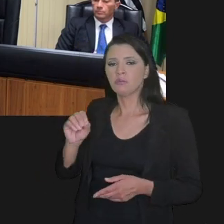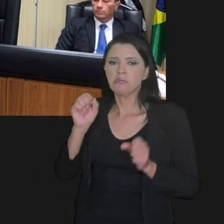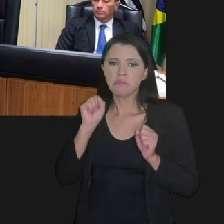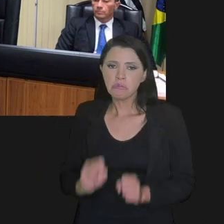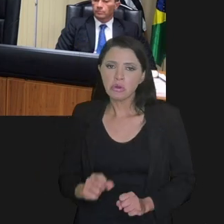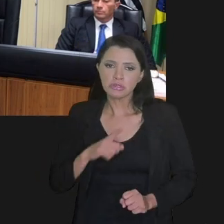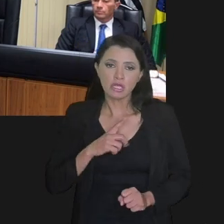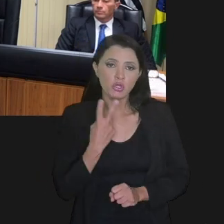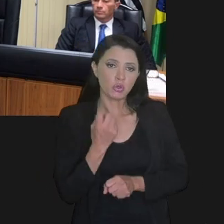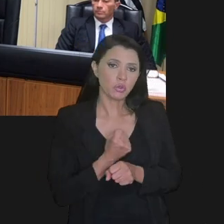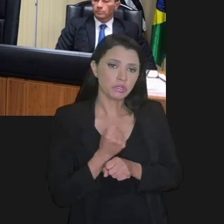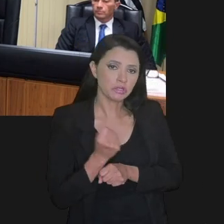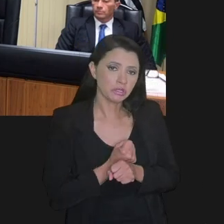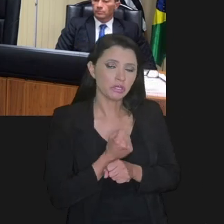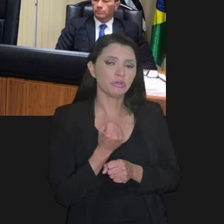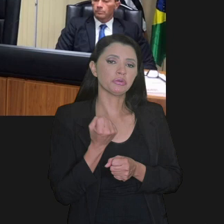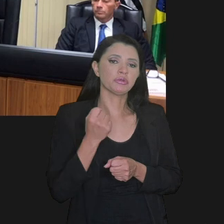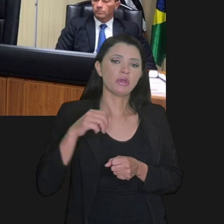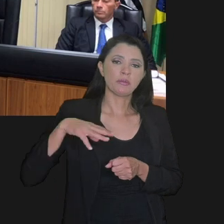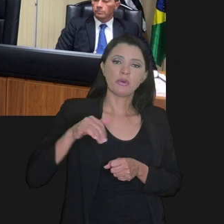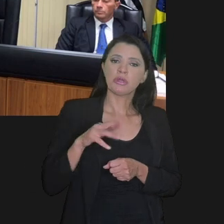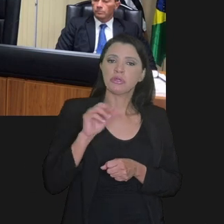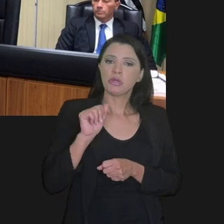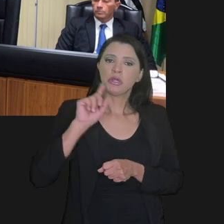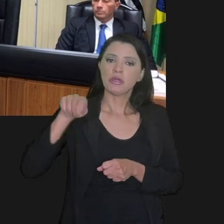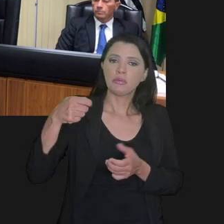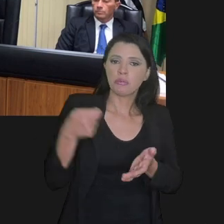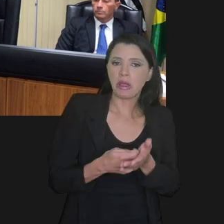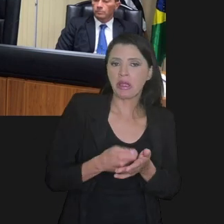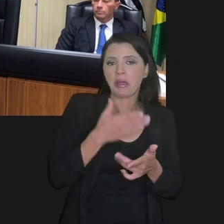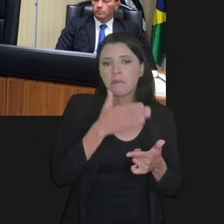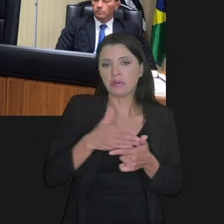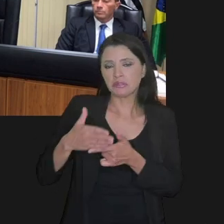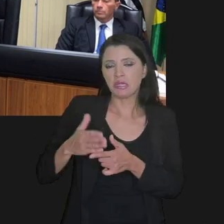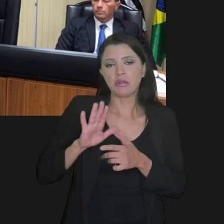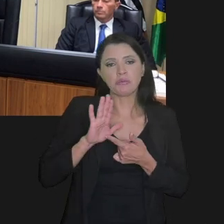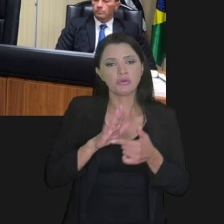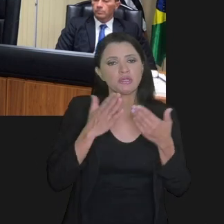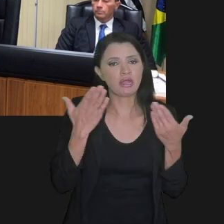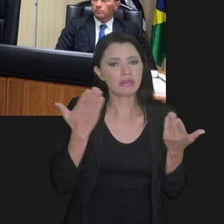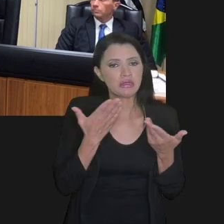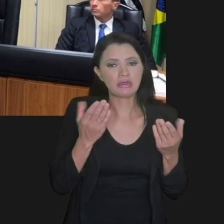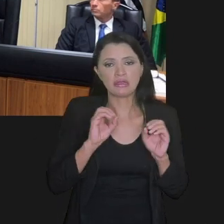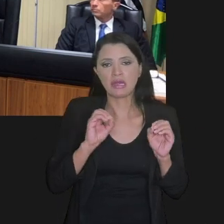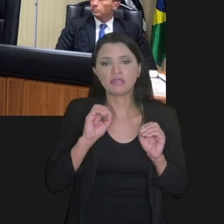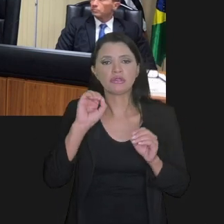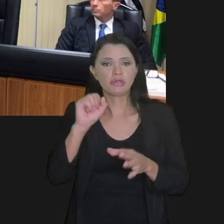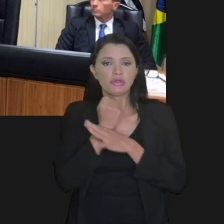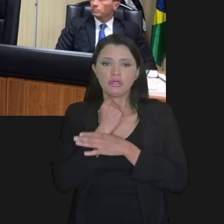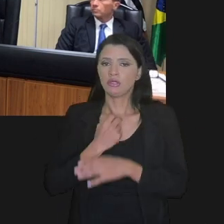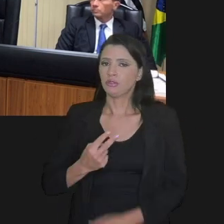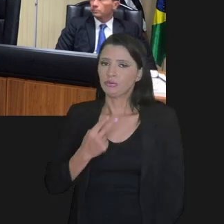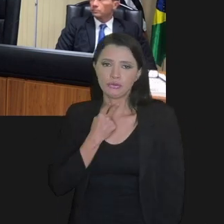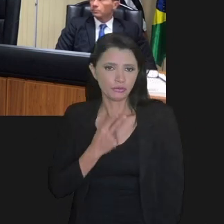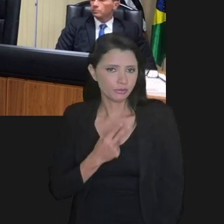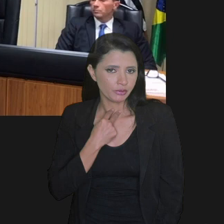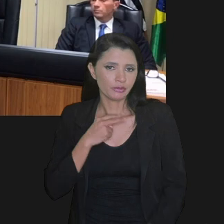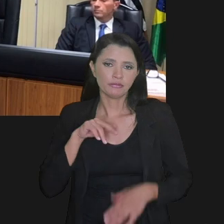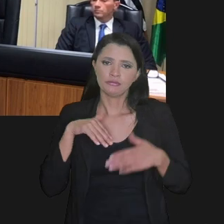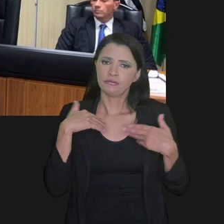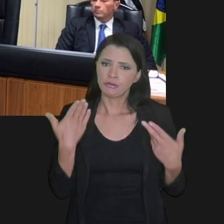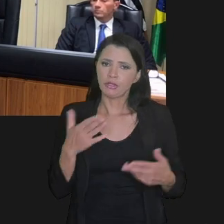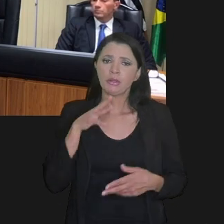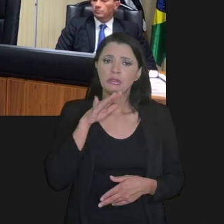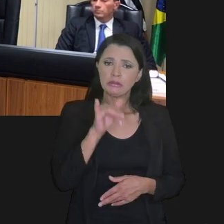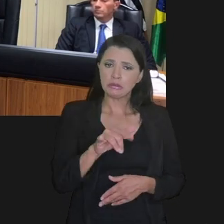a União. Ah, posso ter dois anos de moratória e depois começar a pagar uma parcela baixinha e não apresentar garantia? Não, não pode.